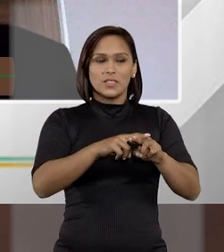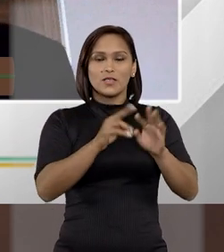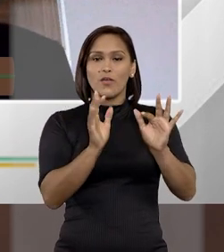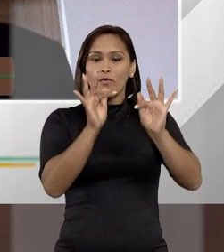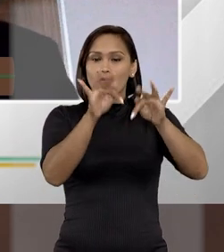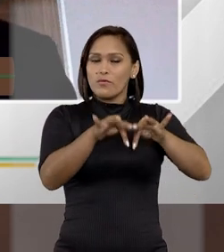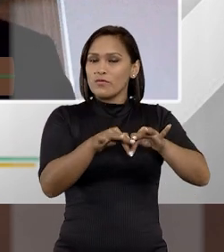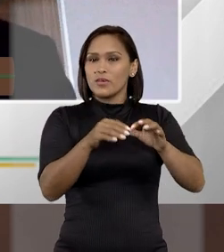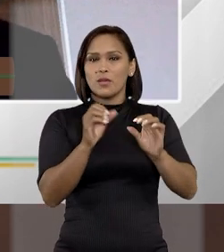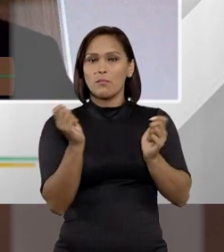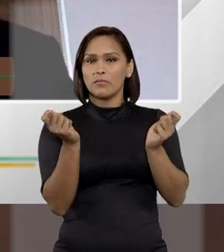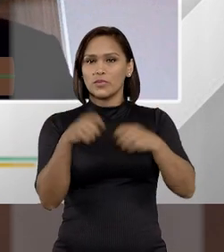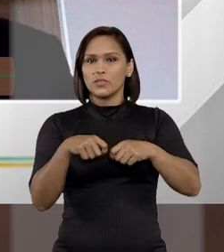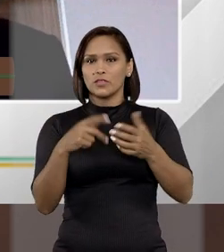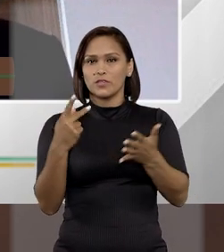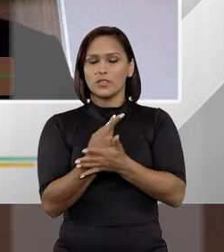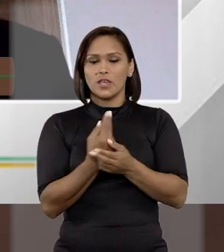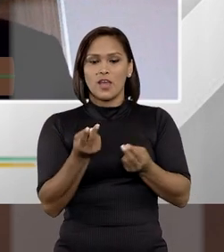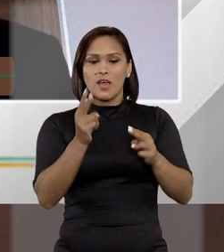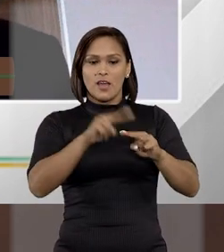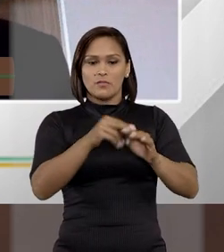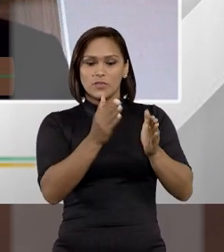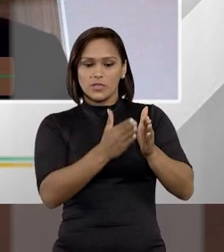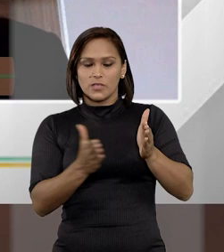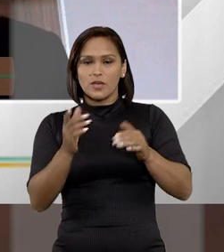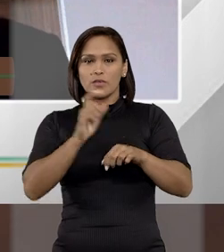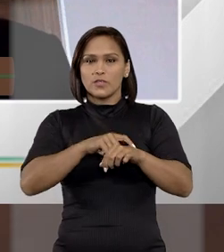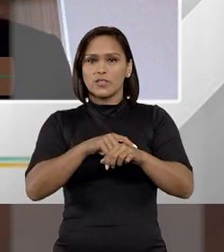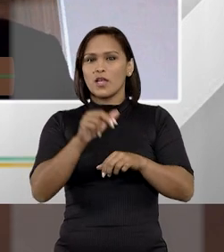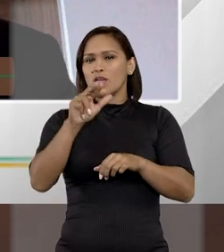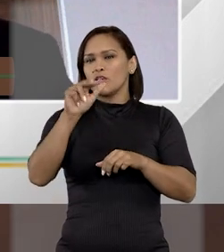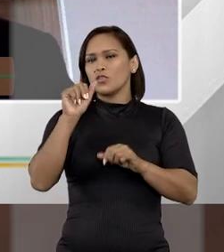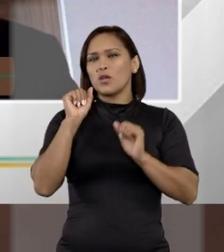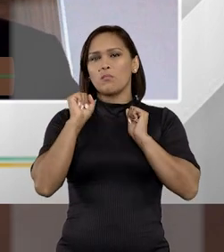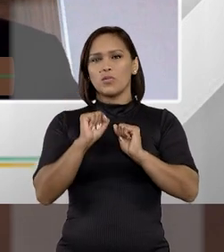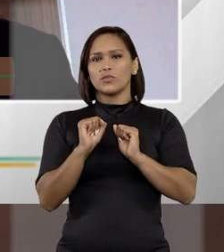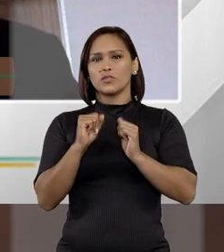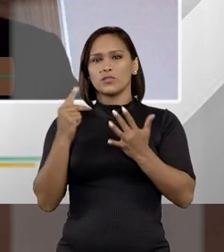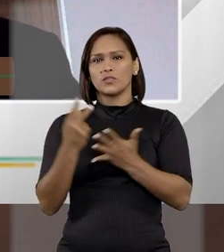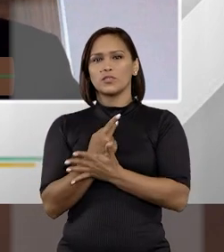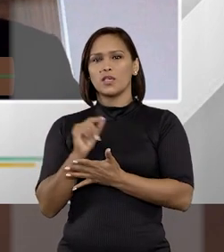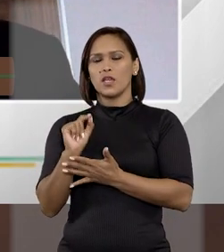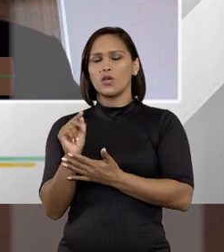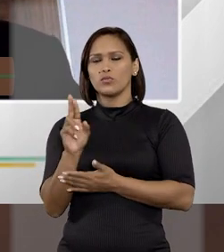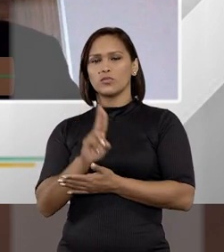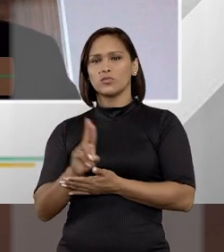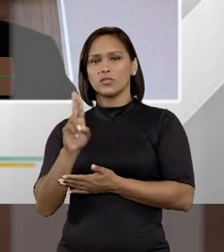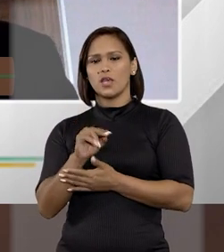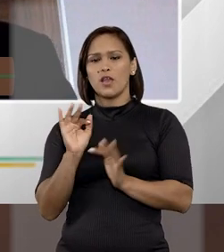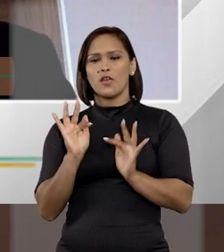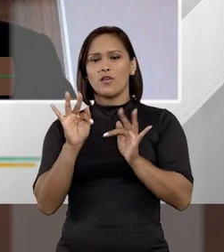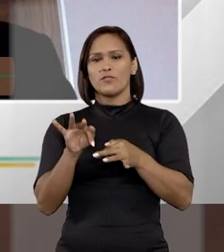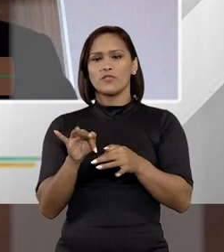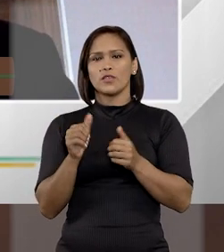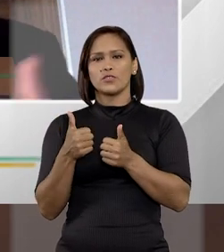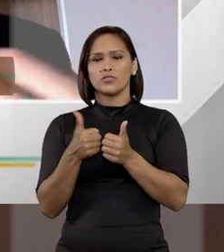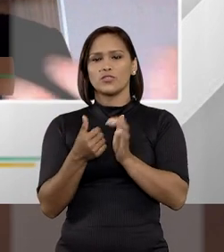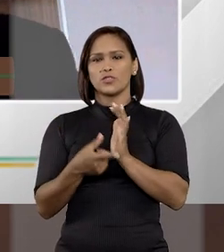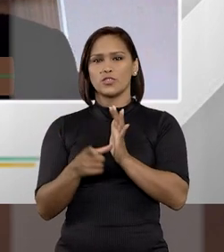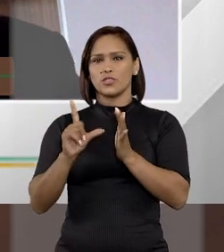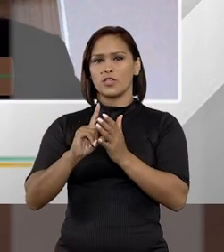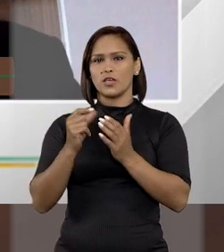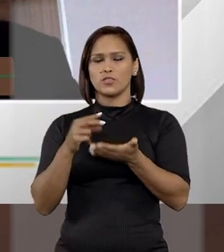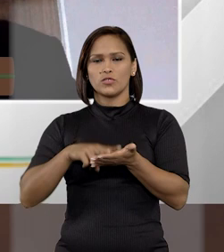a última medida possível. Prisão preventiva, ela jamais pode ser utilizada com a finalidade de uma